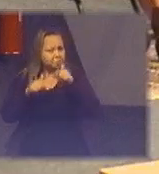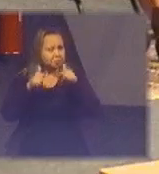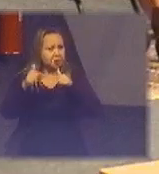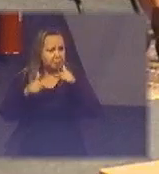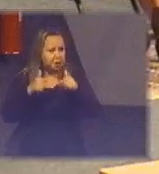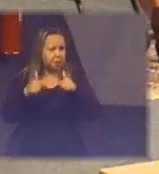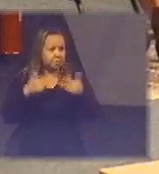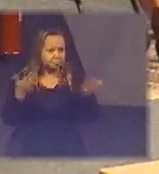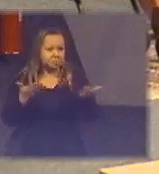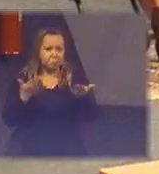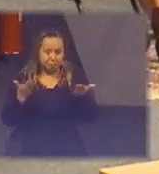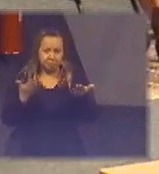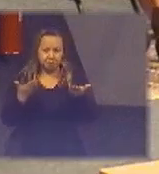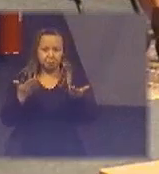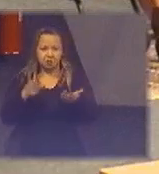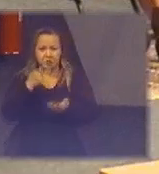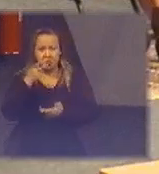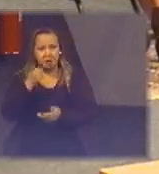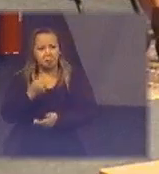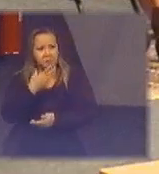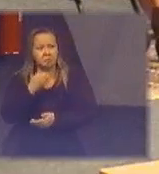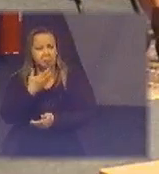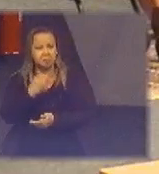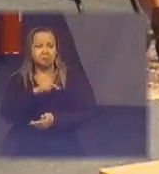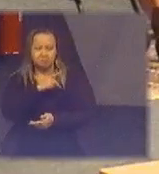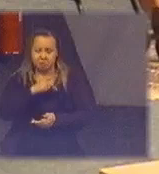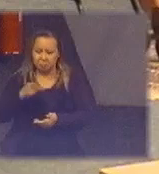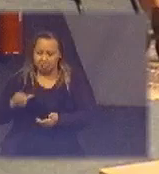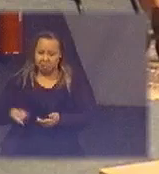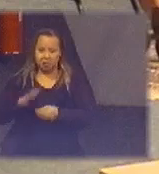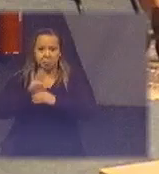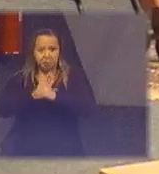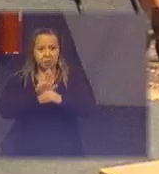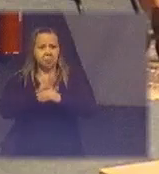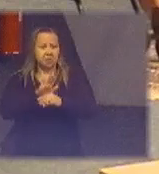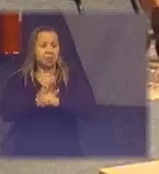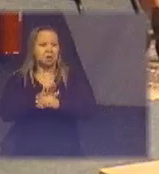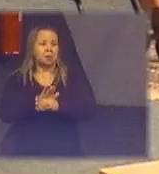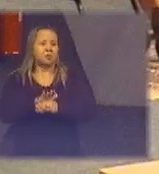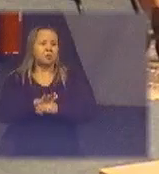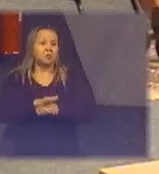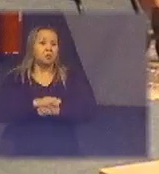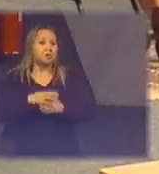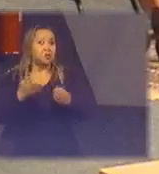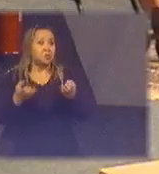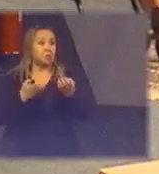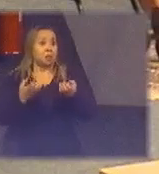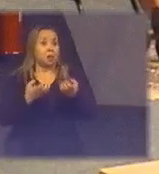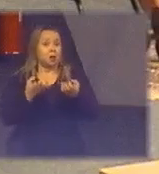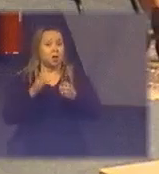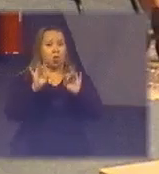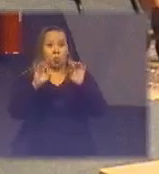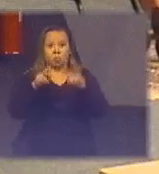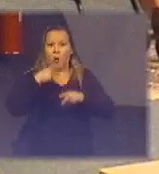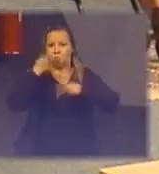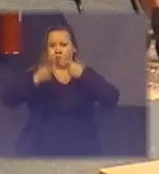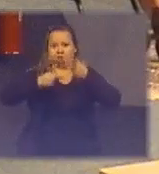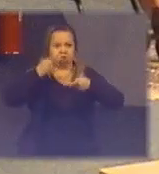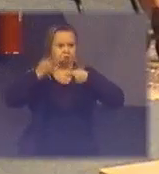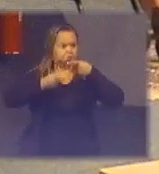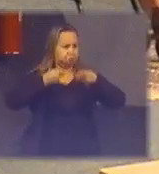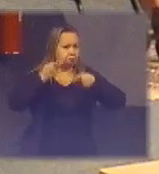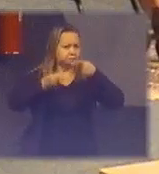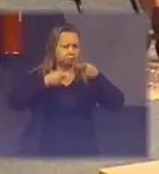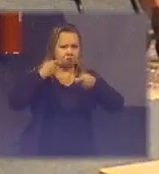ninguém quis resolver isso e esperamos que não seja só um discurso bonito que realmente resolvam